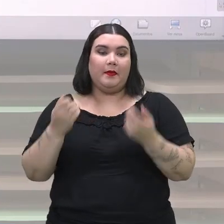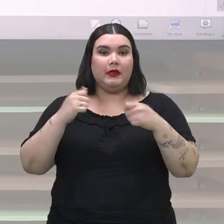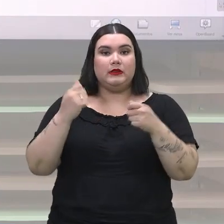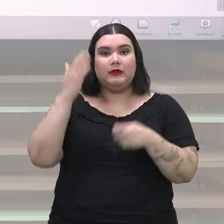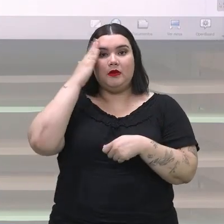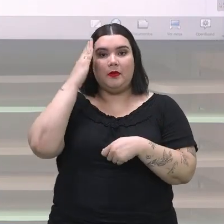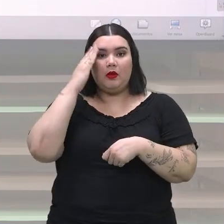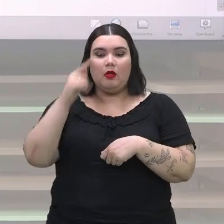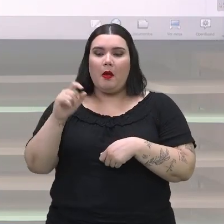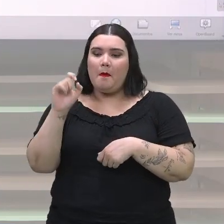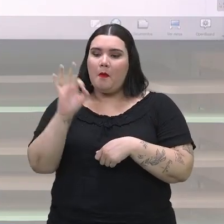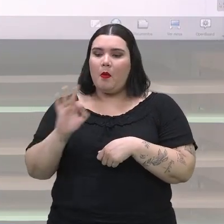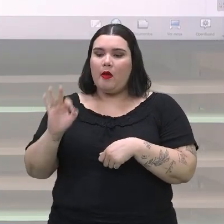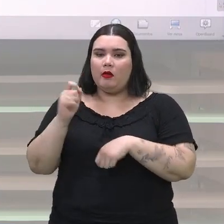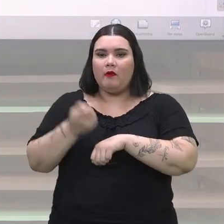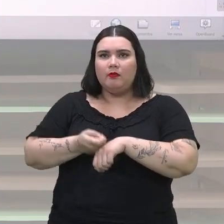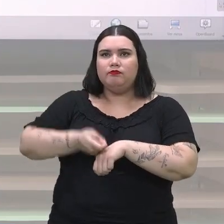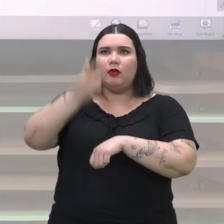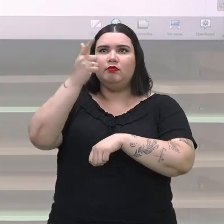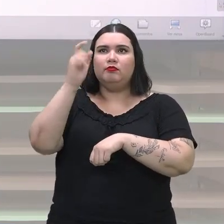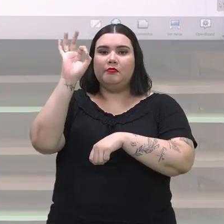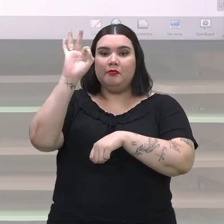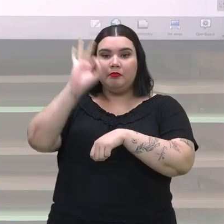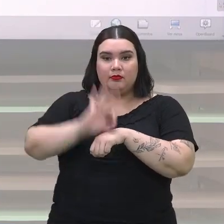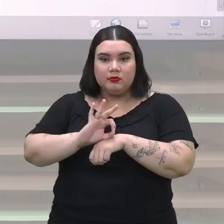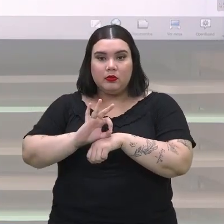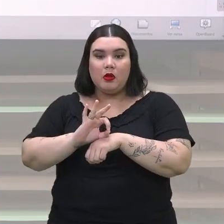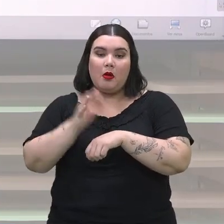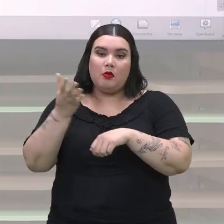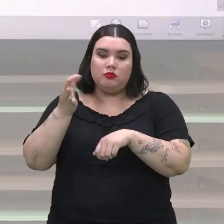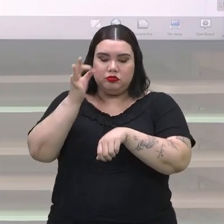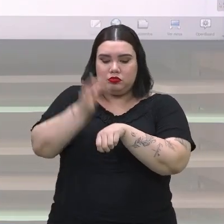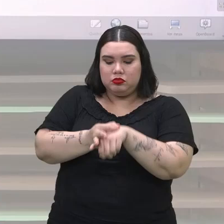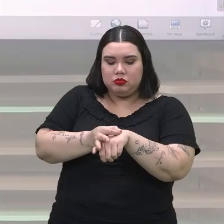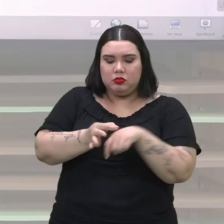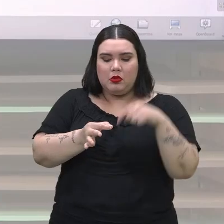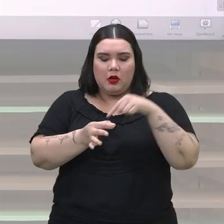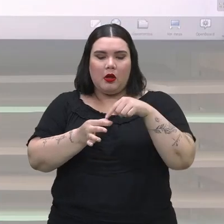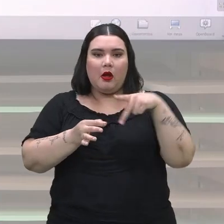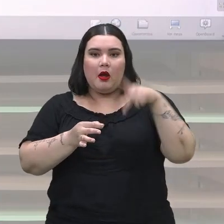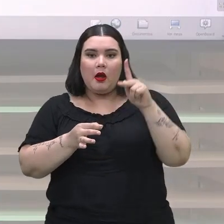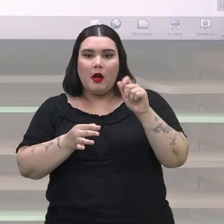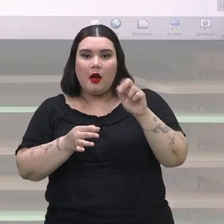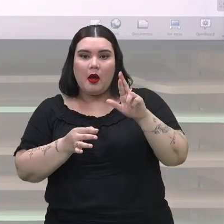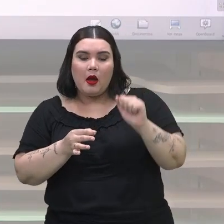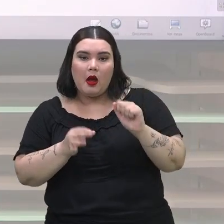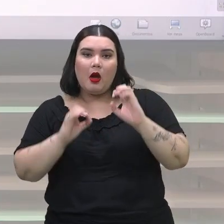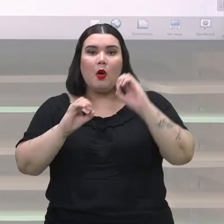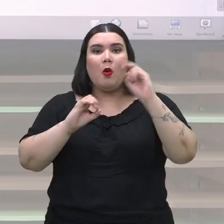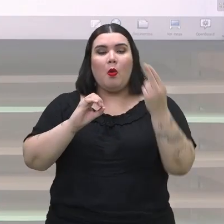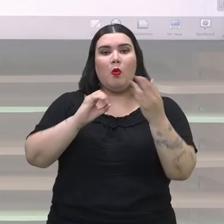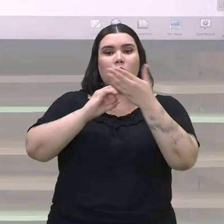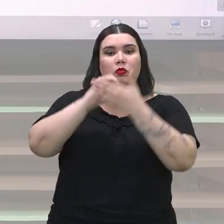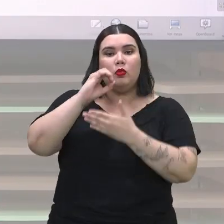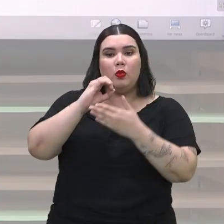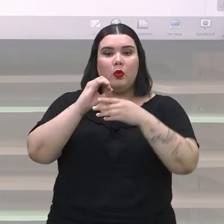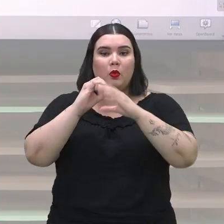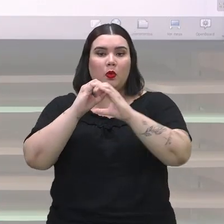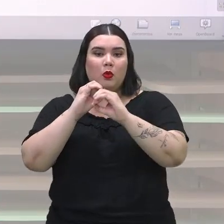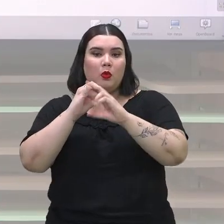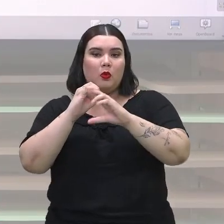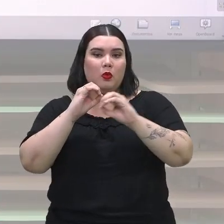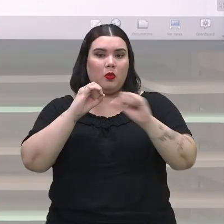você vai lançar uma moeda e sempre vai aparecer uma face voltada para cima. Seja essa face com a cara,